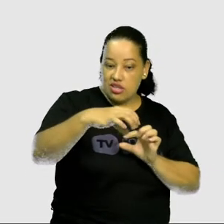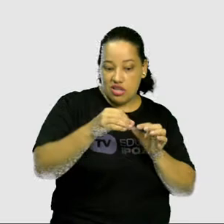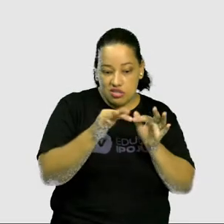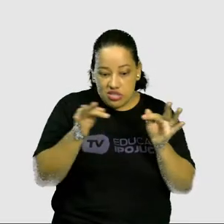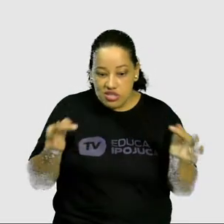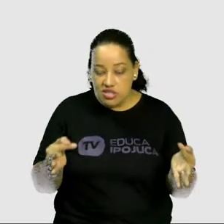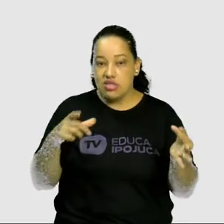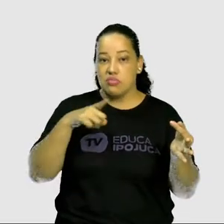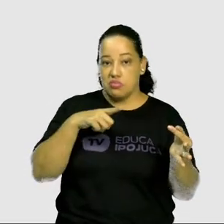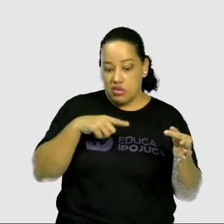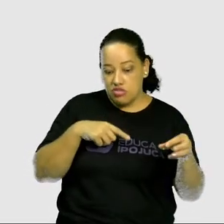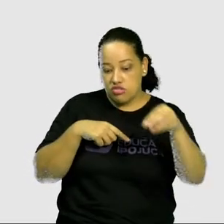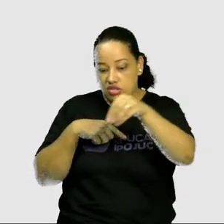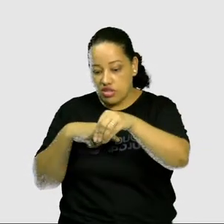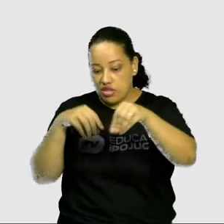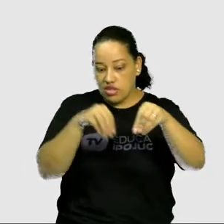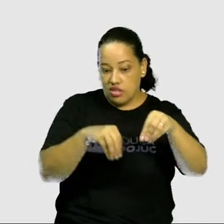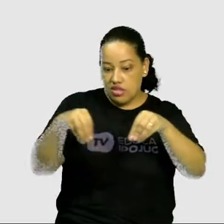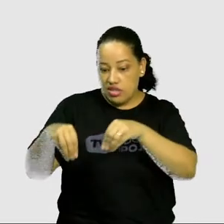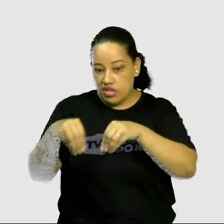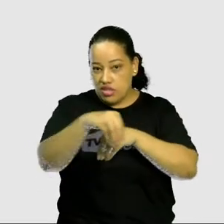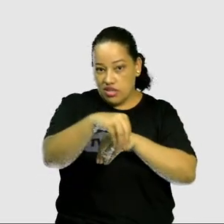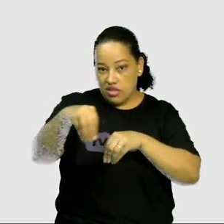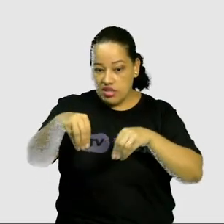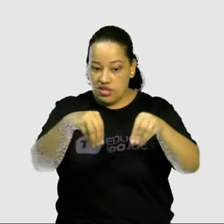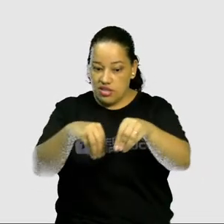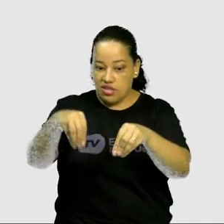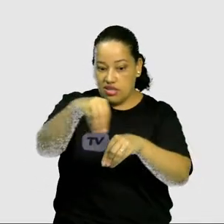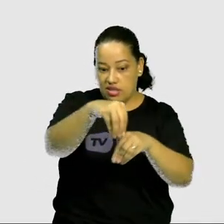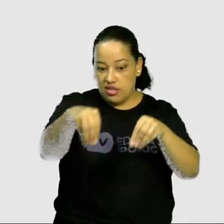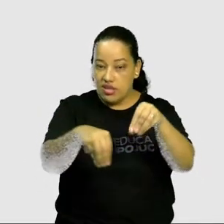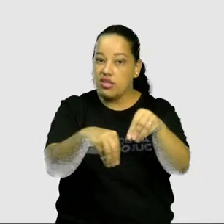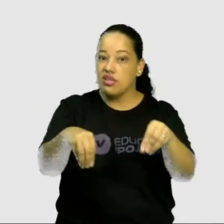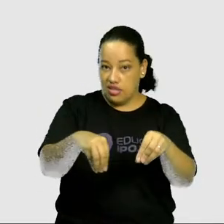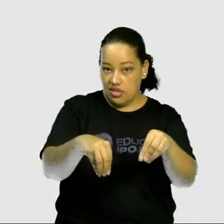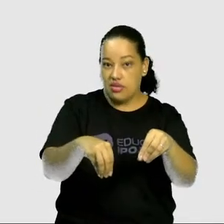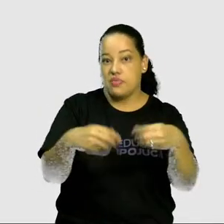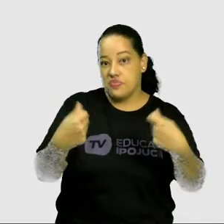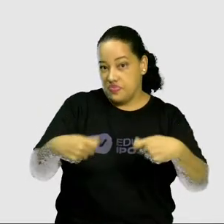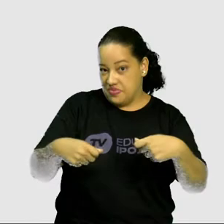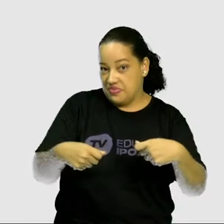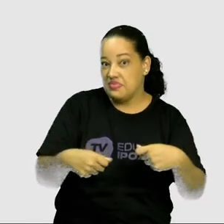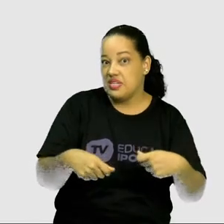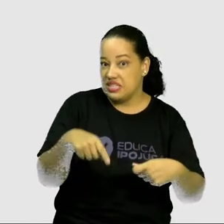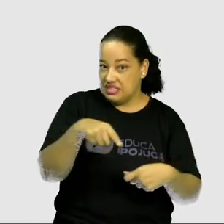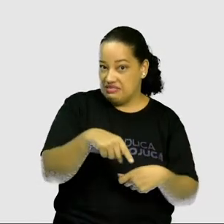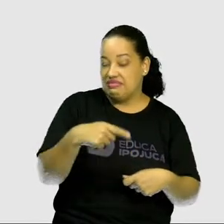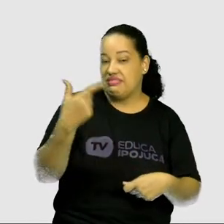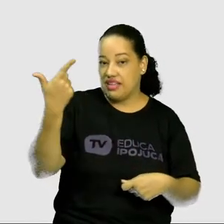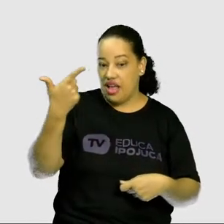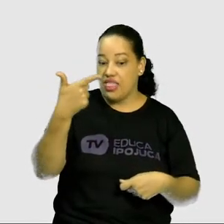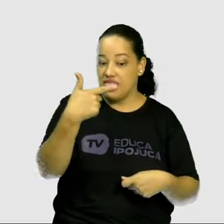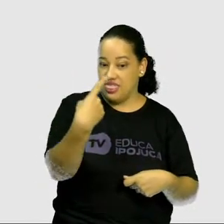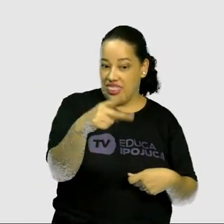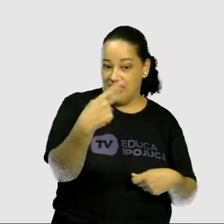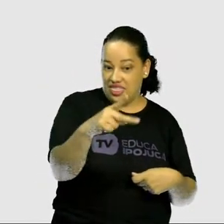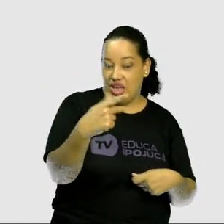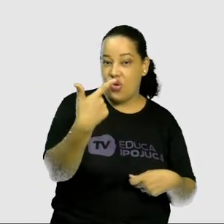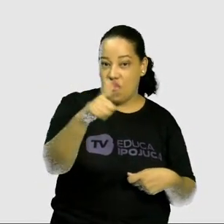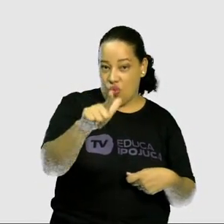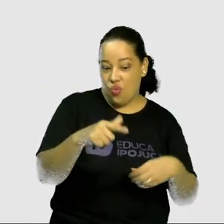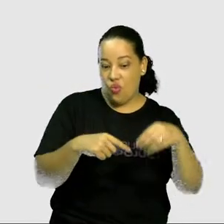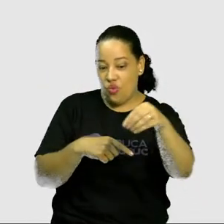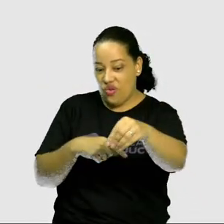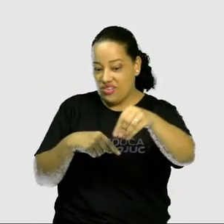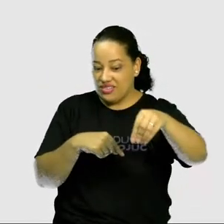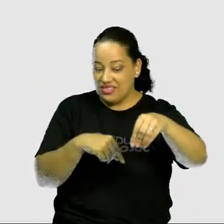vários obstáculos e uns marcados no próprio tabuleiro, além das peças do seu oponente, que também são